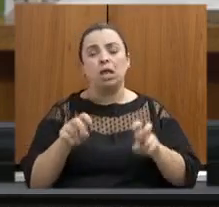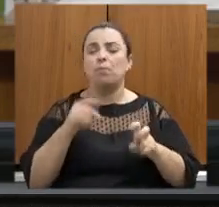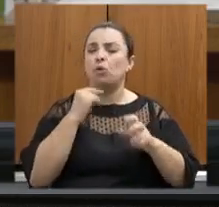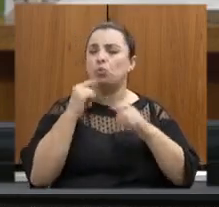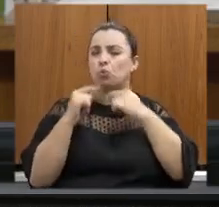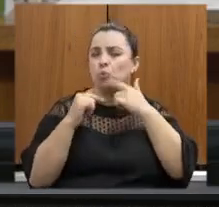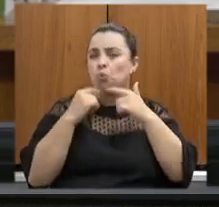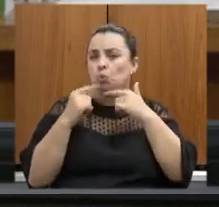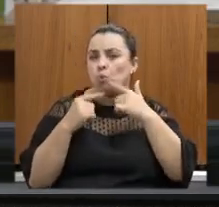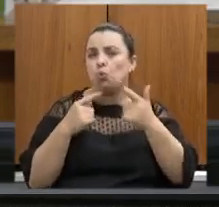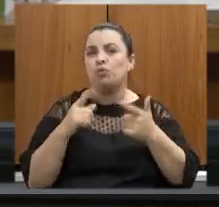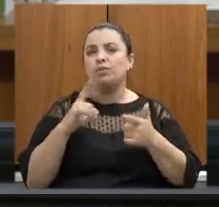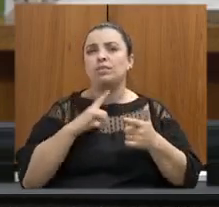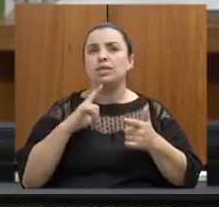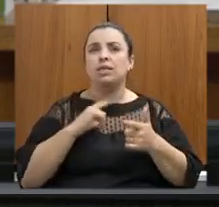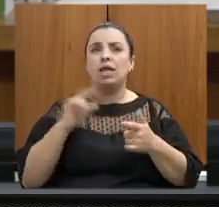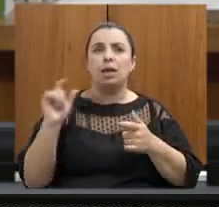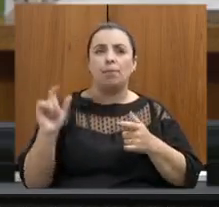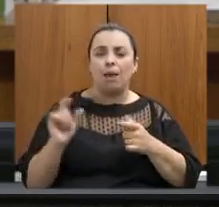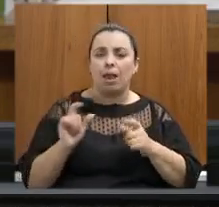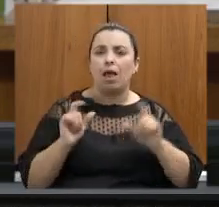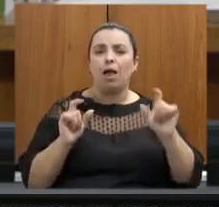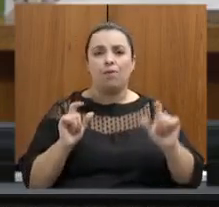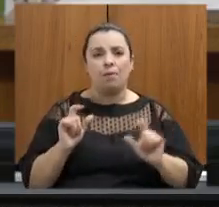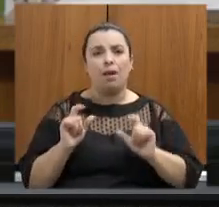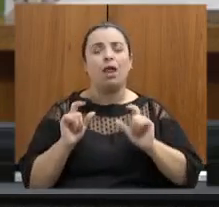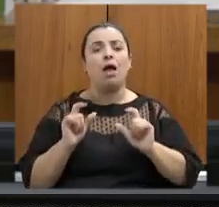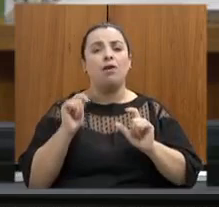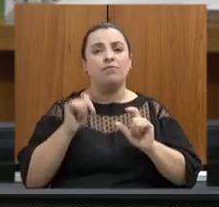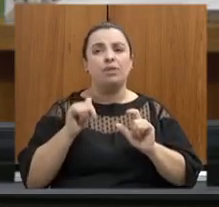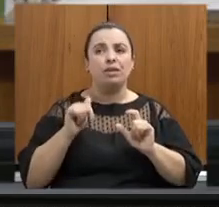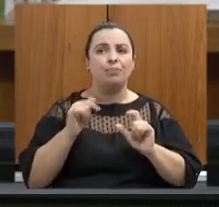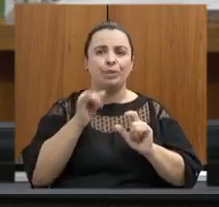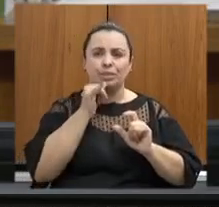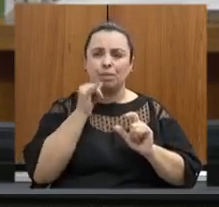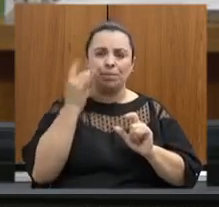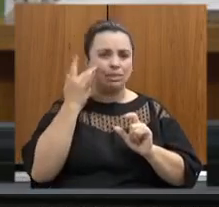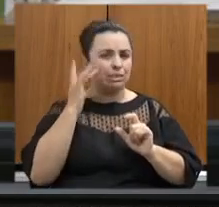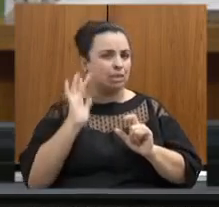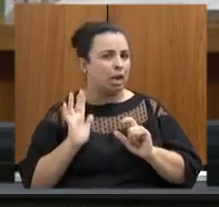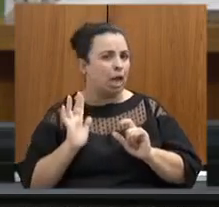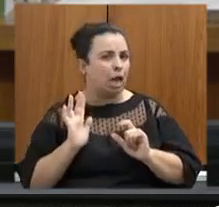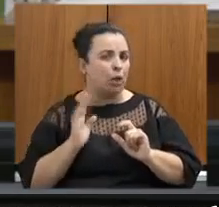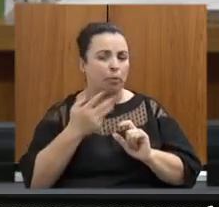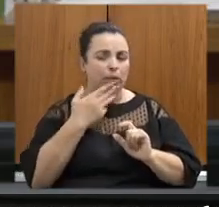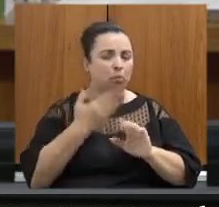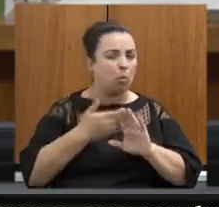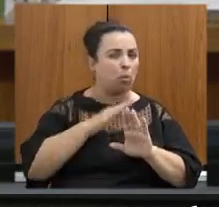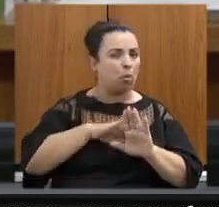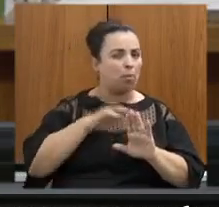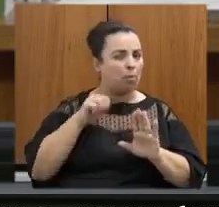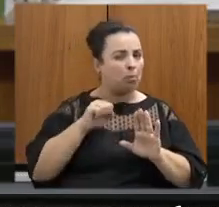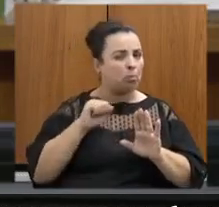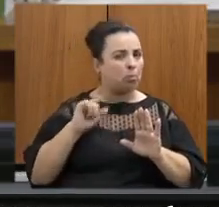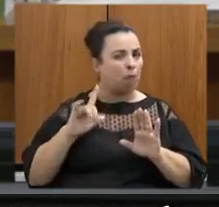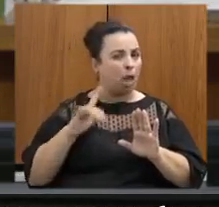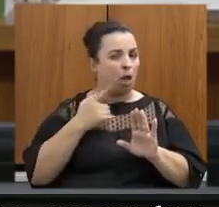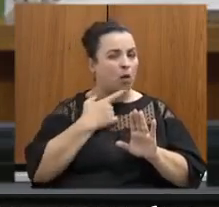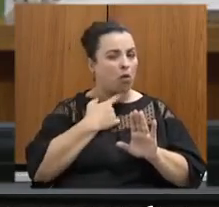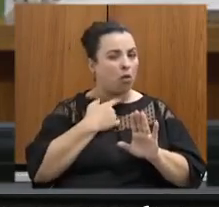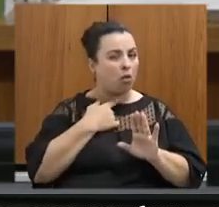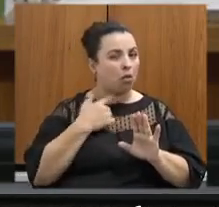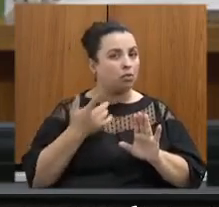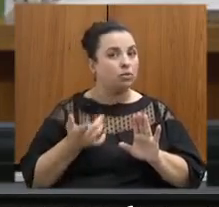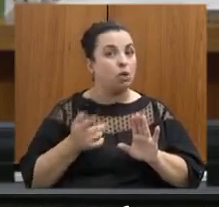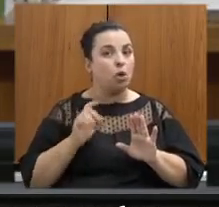e que trazem palavras aqui nessa audiência como esquisito mal intencionado condutas inadequadas